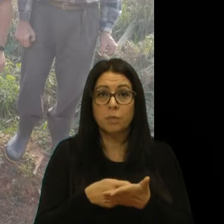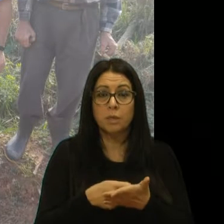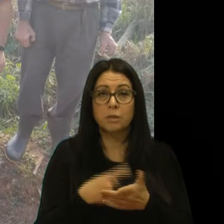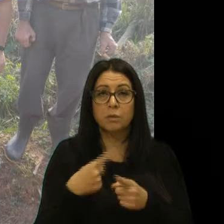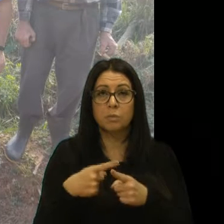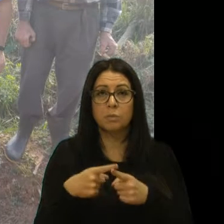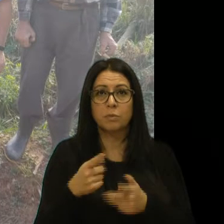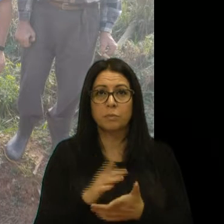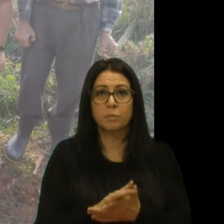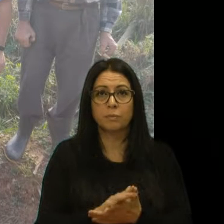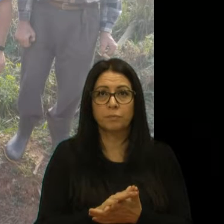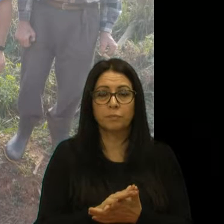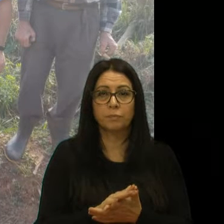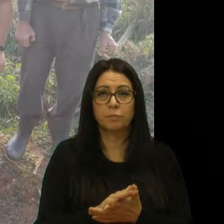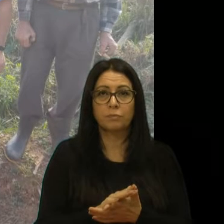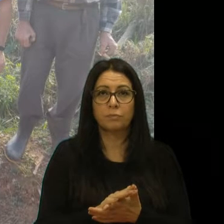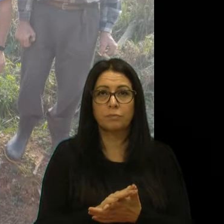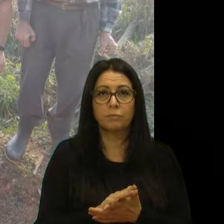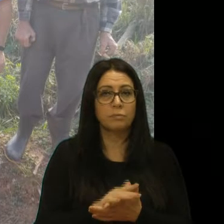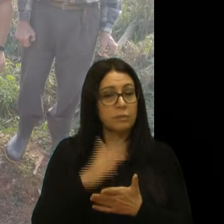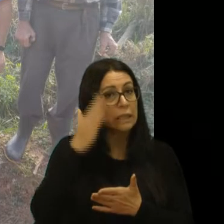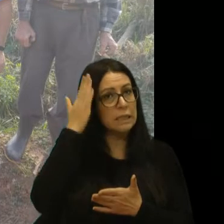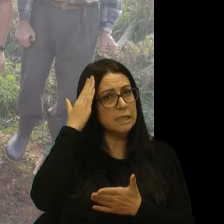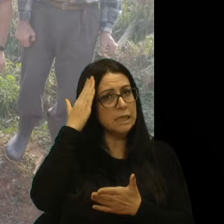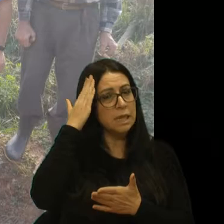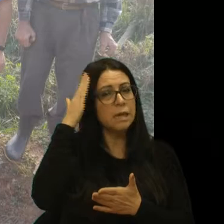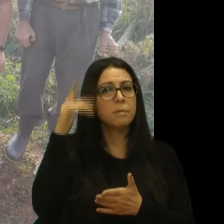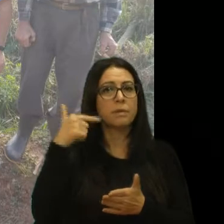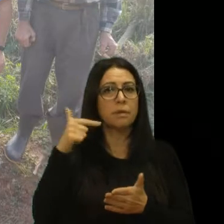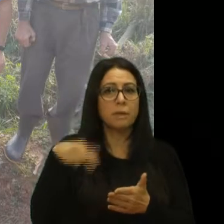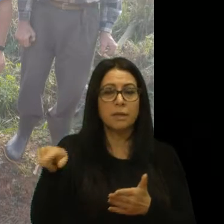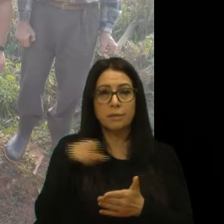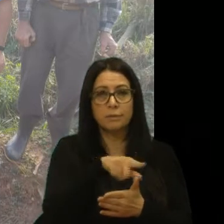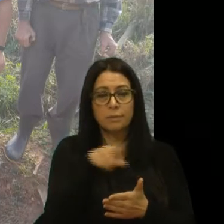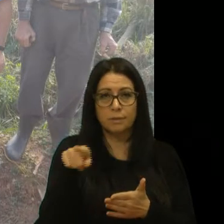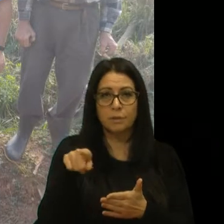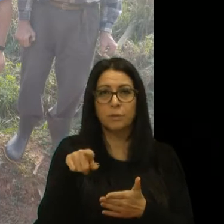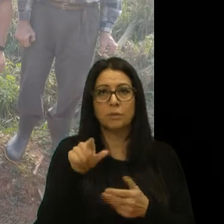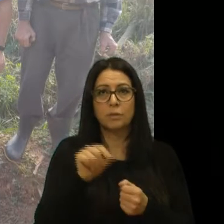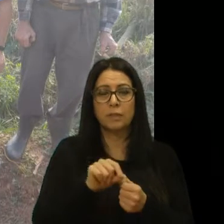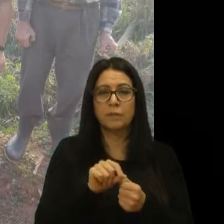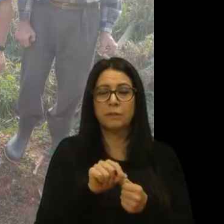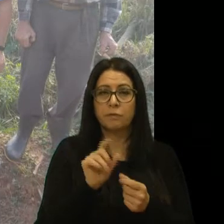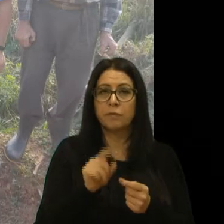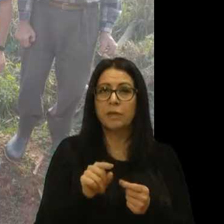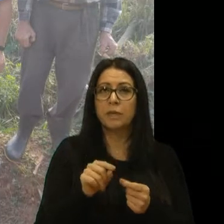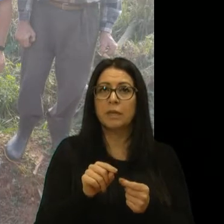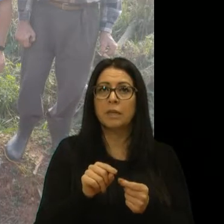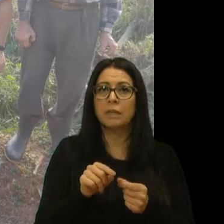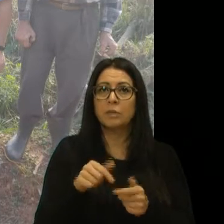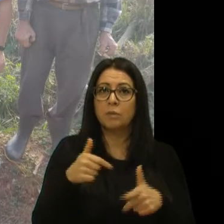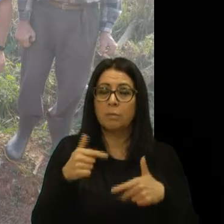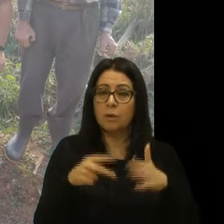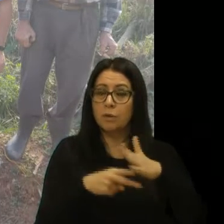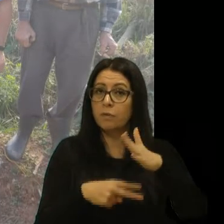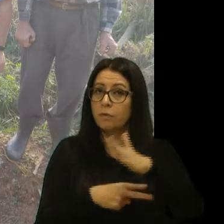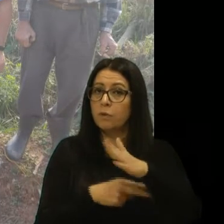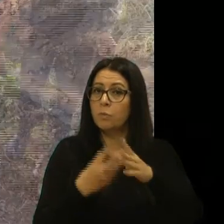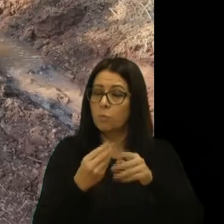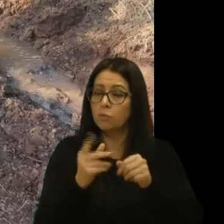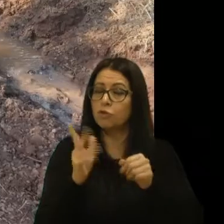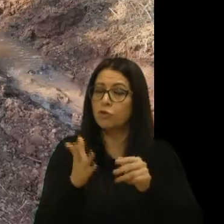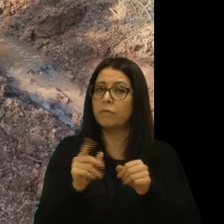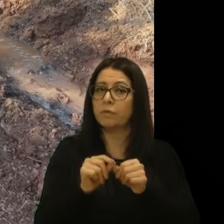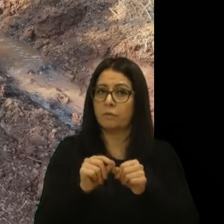porque eles já, sabem, quem está atuando, também, forte nessa questão, para que se faça serviço, dessas pontas do interior, muito já foi